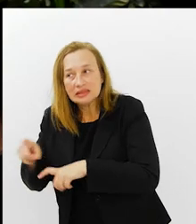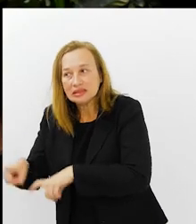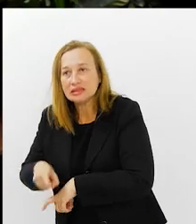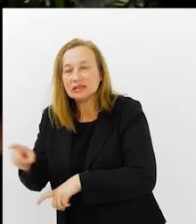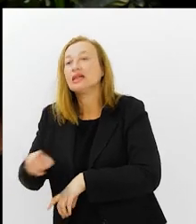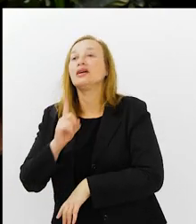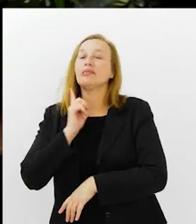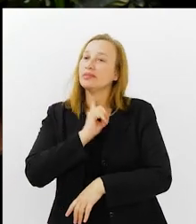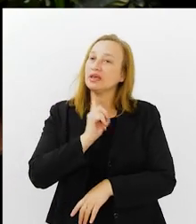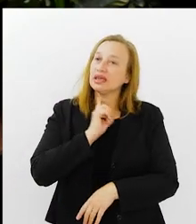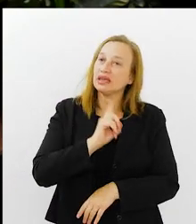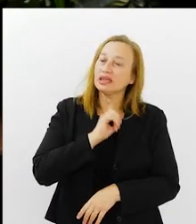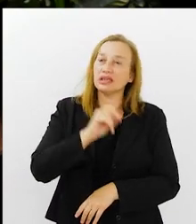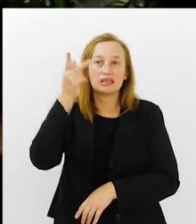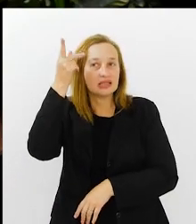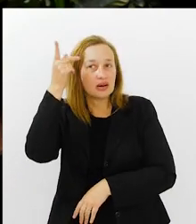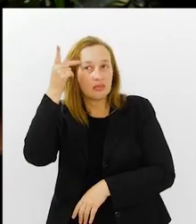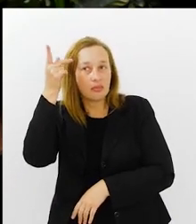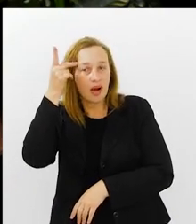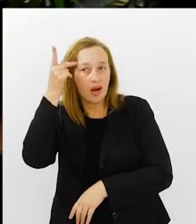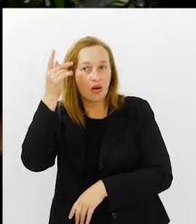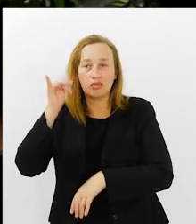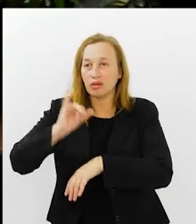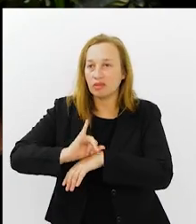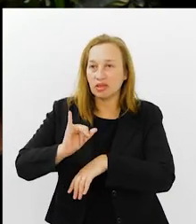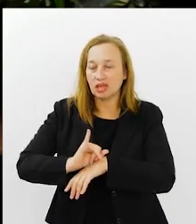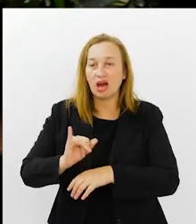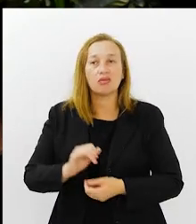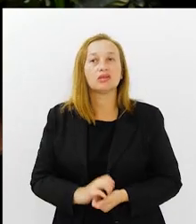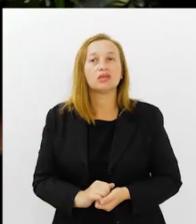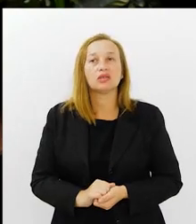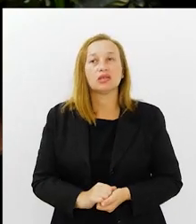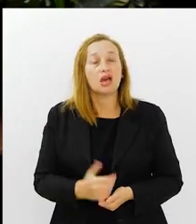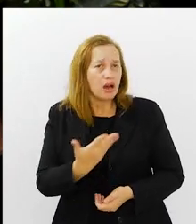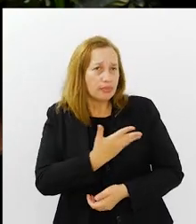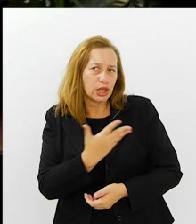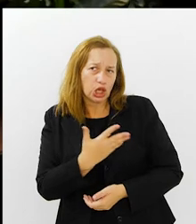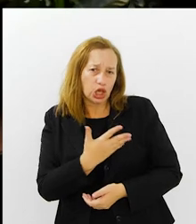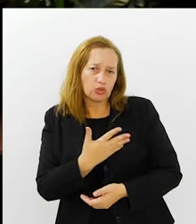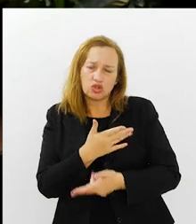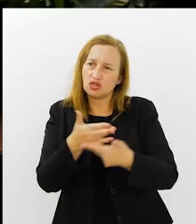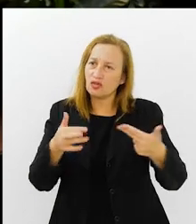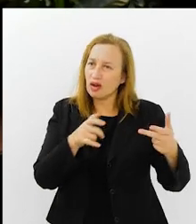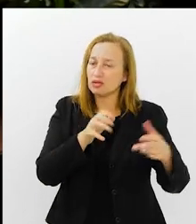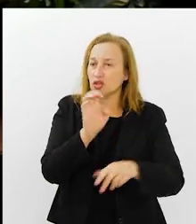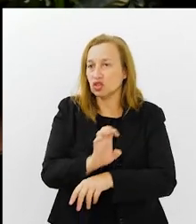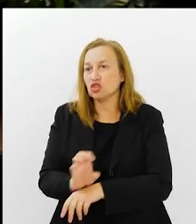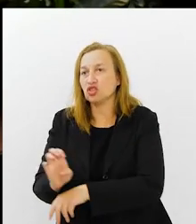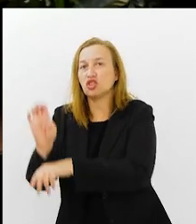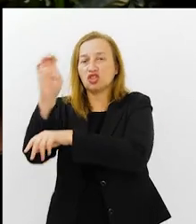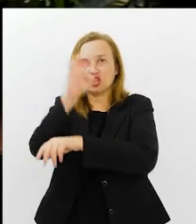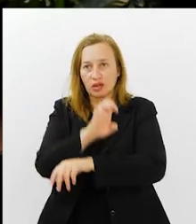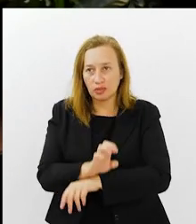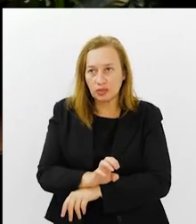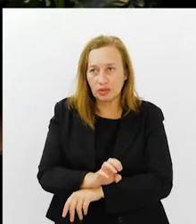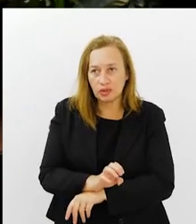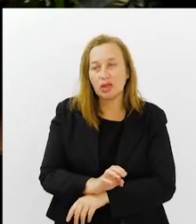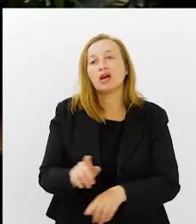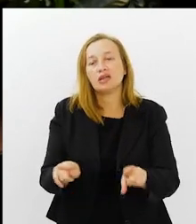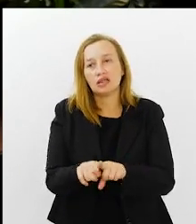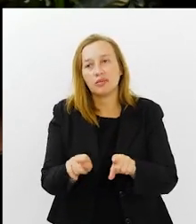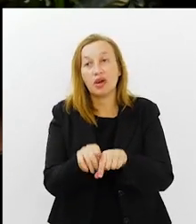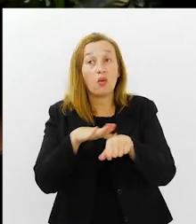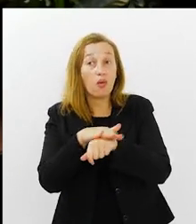Por onde eu ando? No interior de Minas, na capital, São Paulo, tudo mais, com amigos de vários estados,